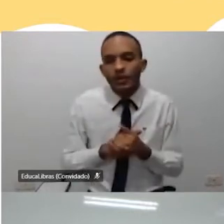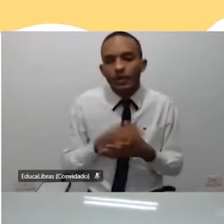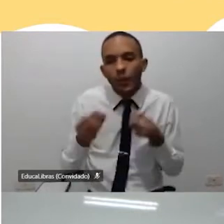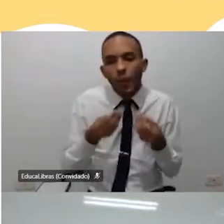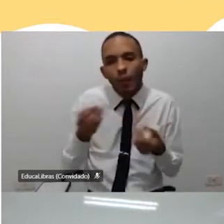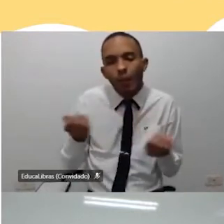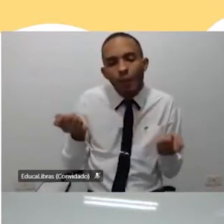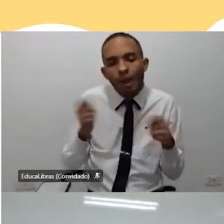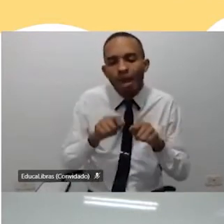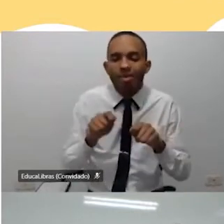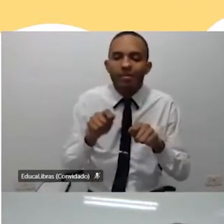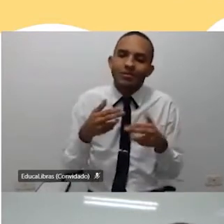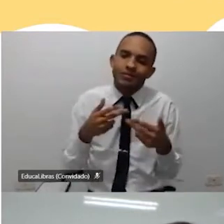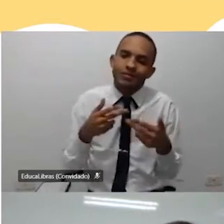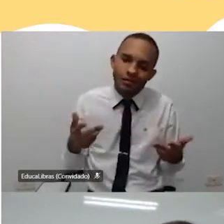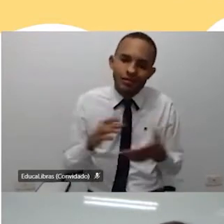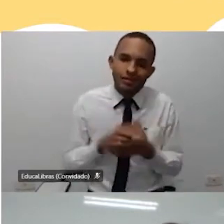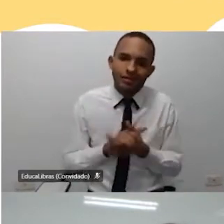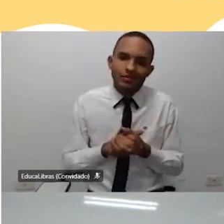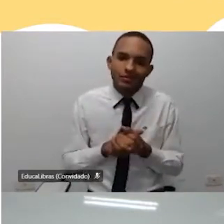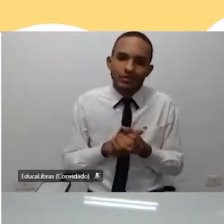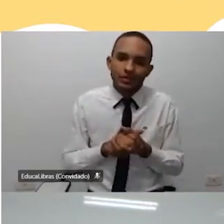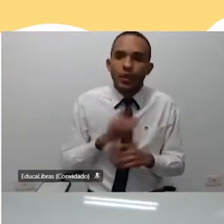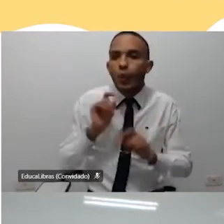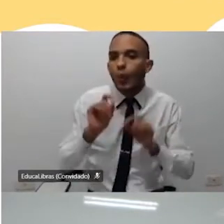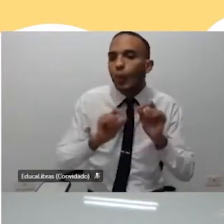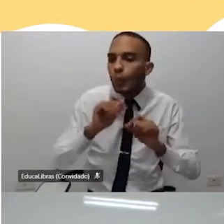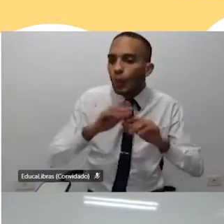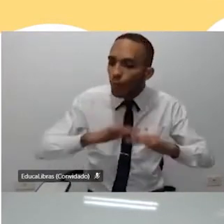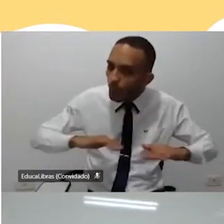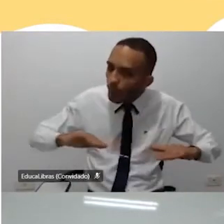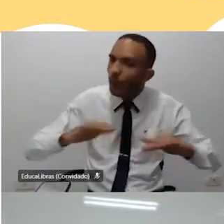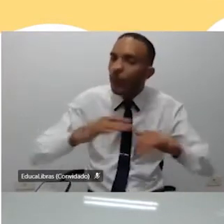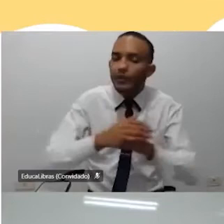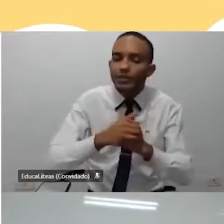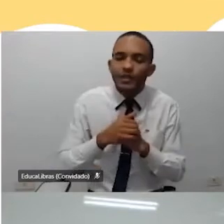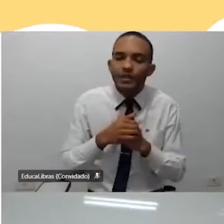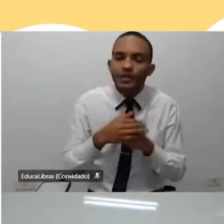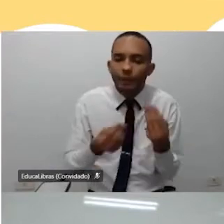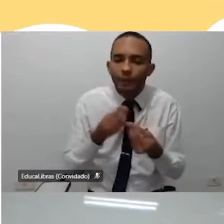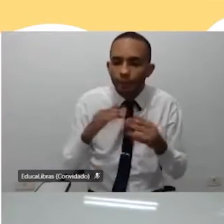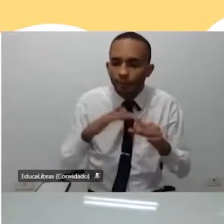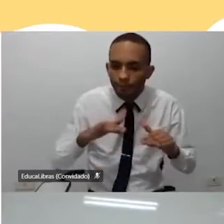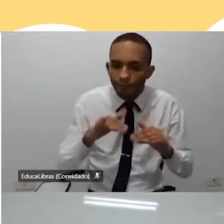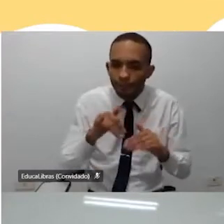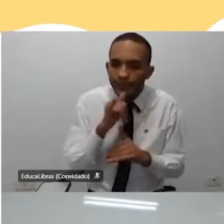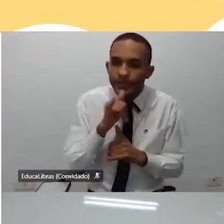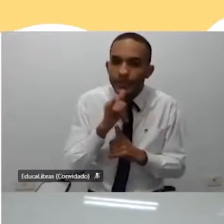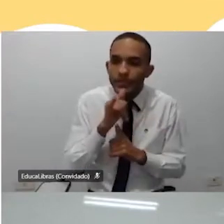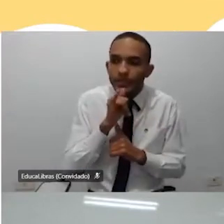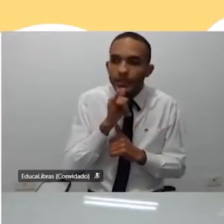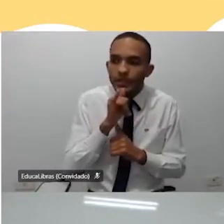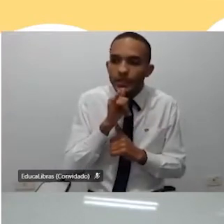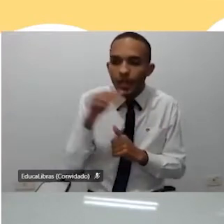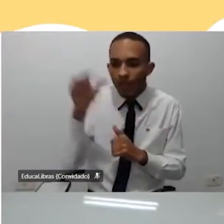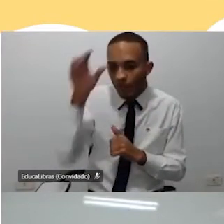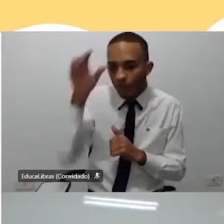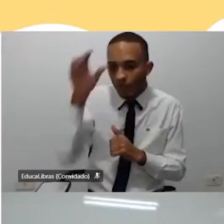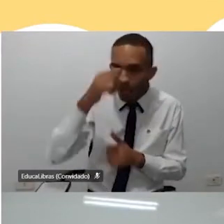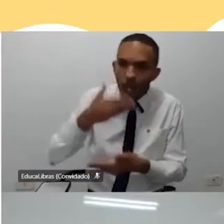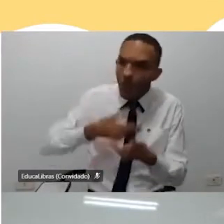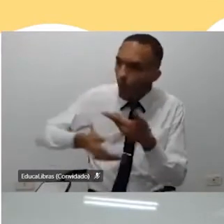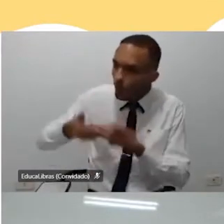as competências, e aí aquilo começa a fazer mais sentido para você, né? Quando a gente fala de empatia, quando a gente fala do aprender a